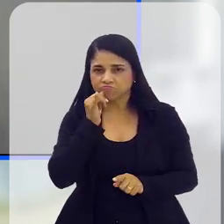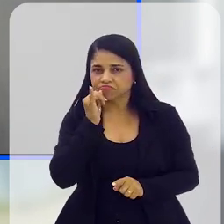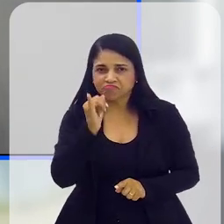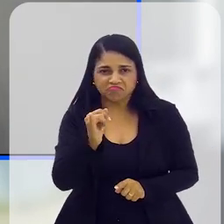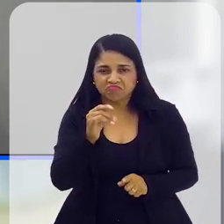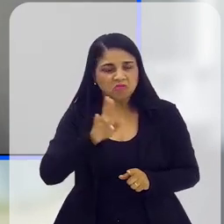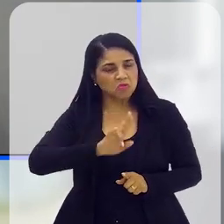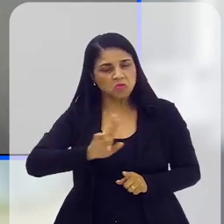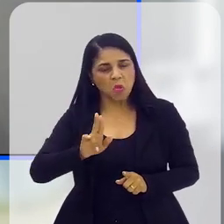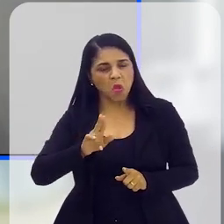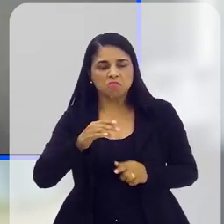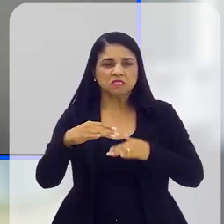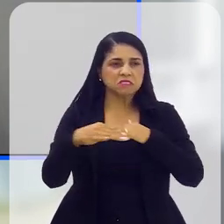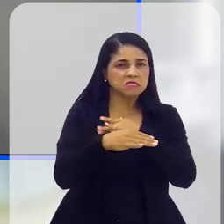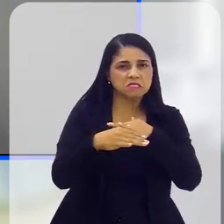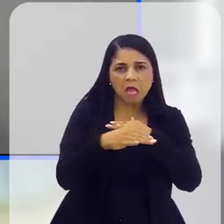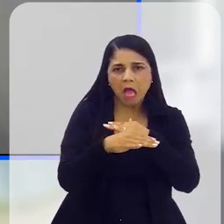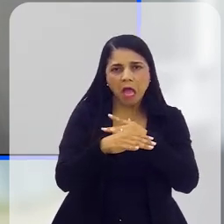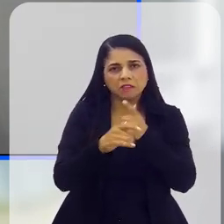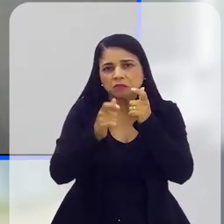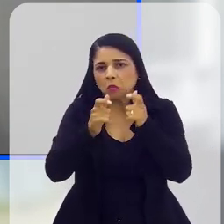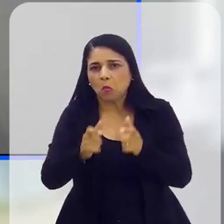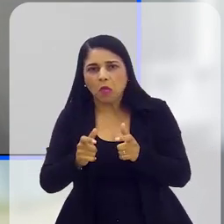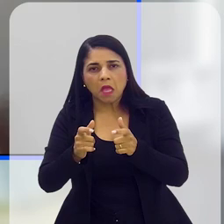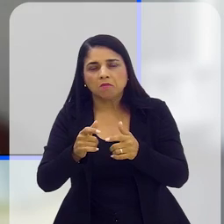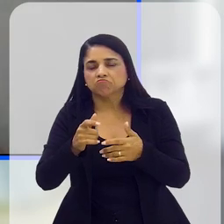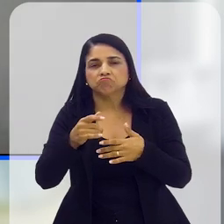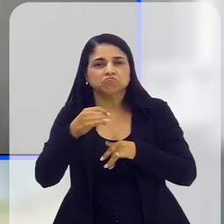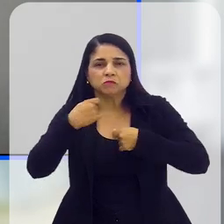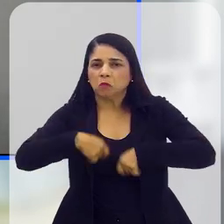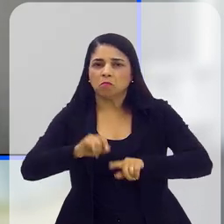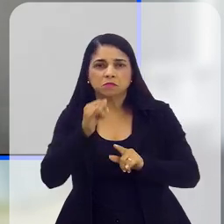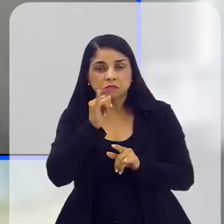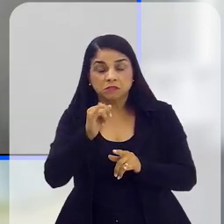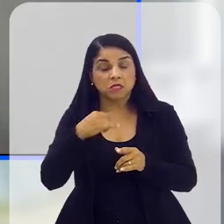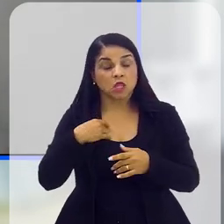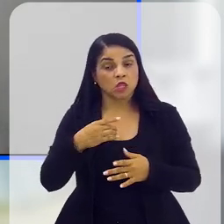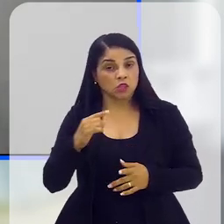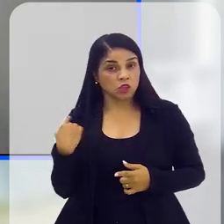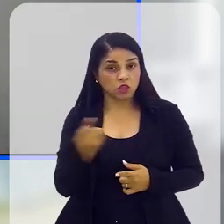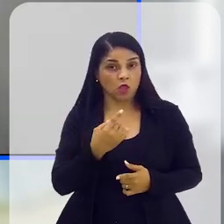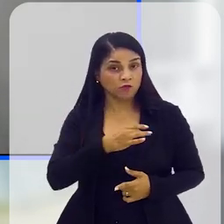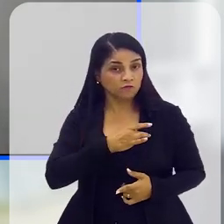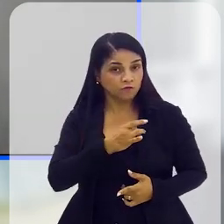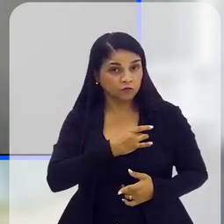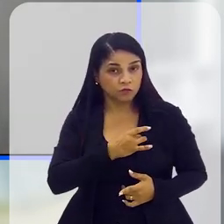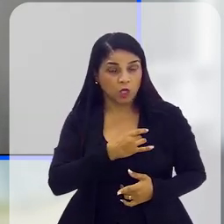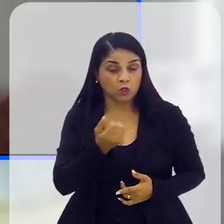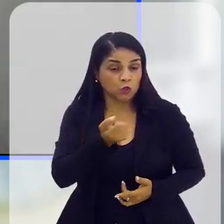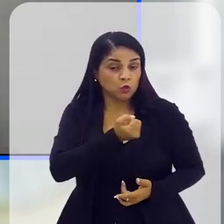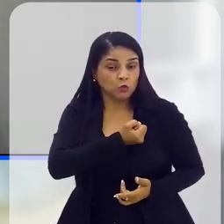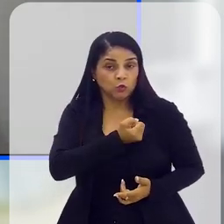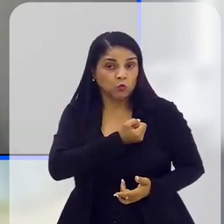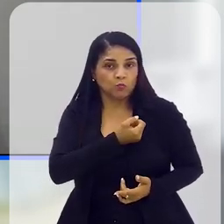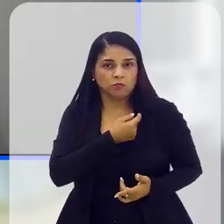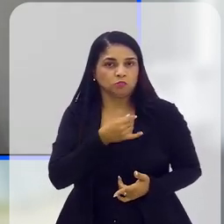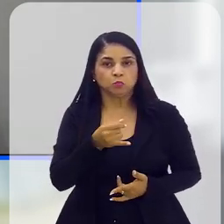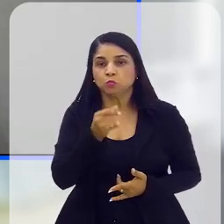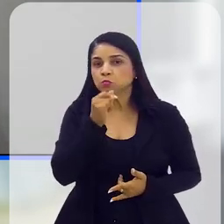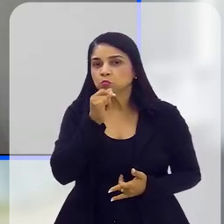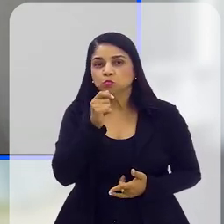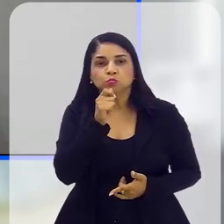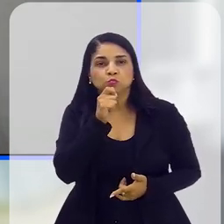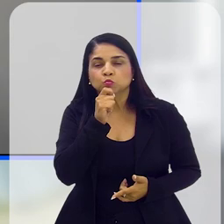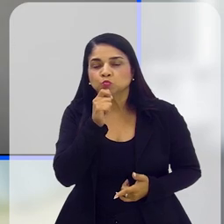precisa dizer o nome, a cidade onde está. Nós, voluntários, não temos acesso ao número que está ligando para a